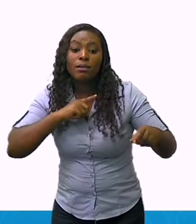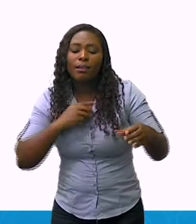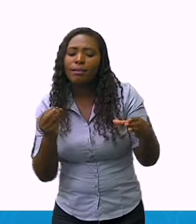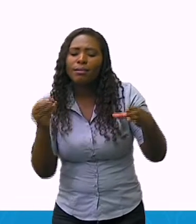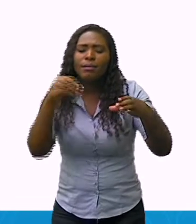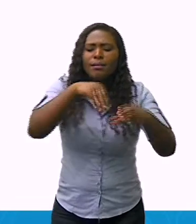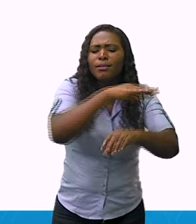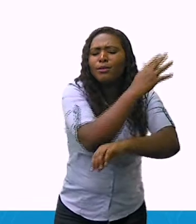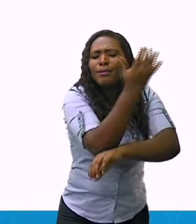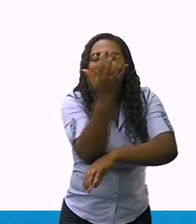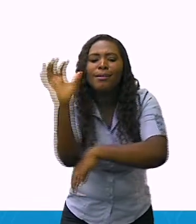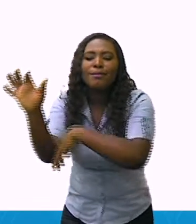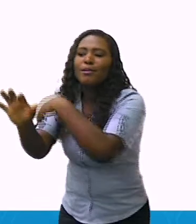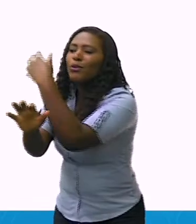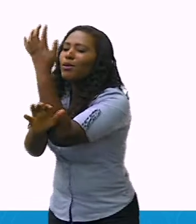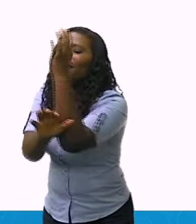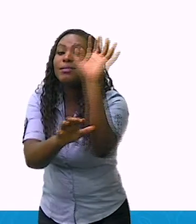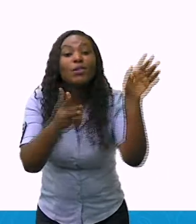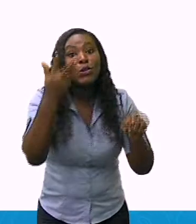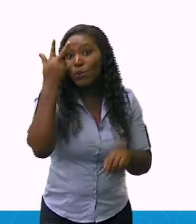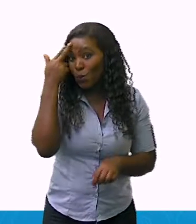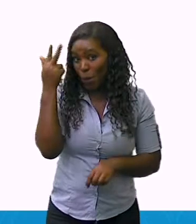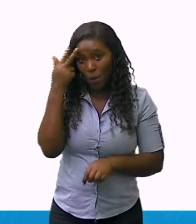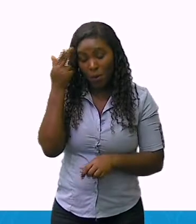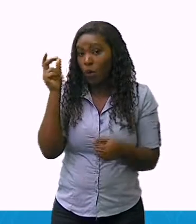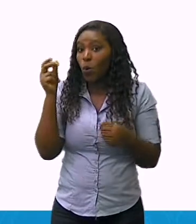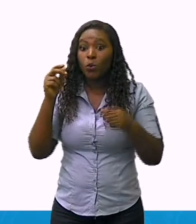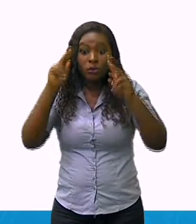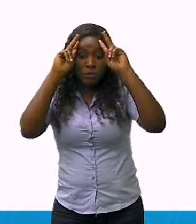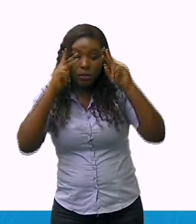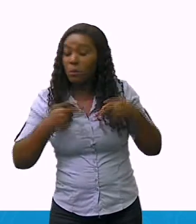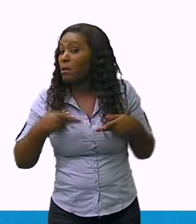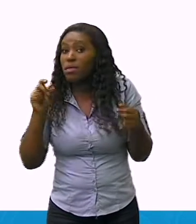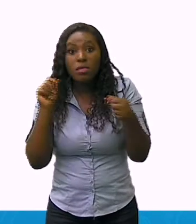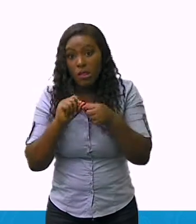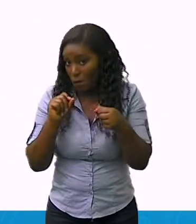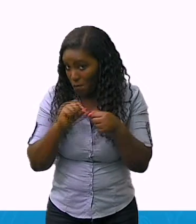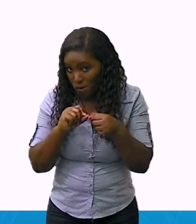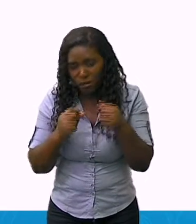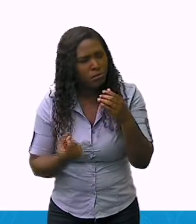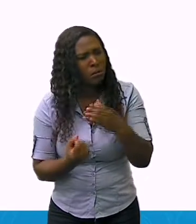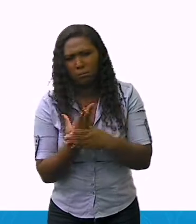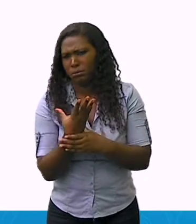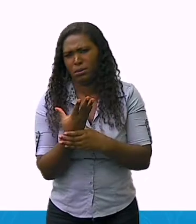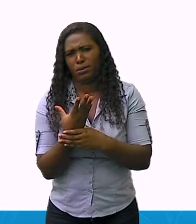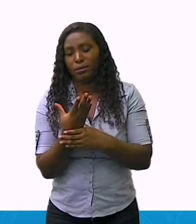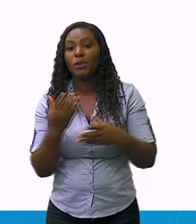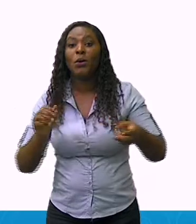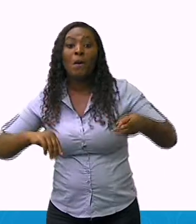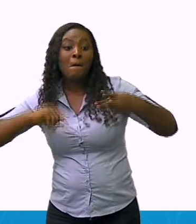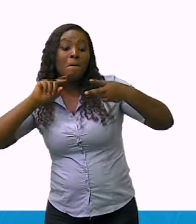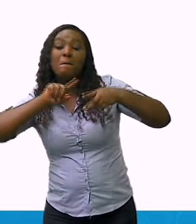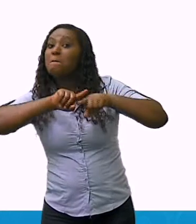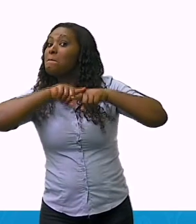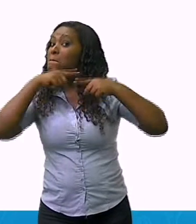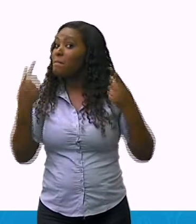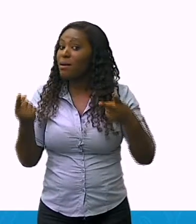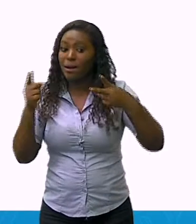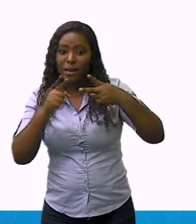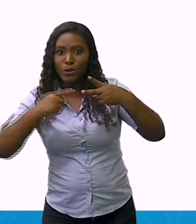correspondem às construções humanas. Veja a paisagem destacada.